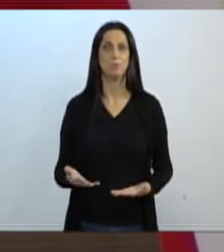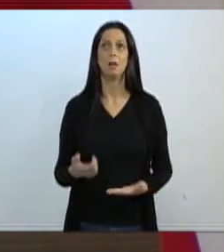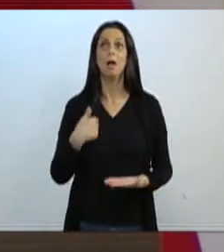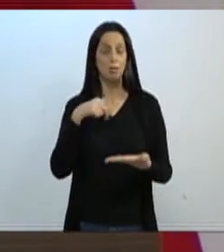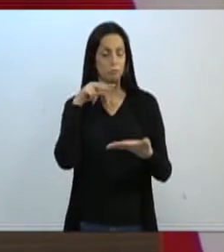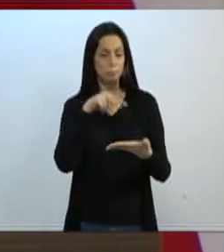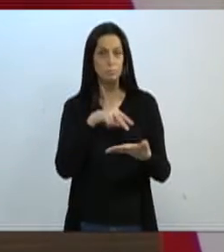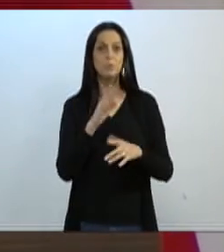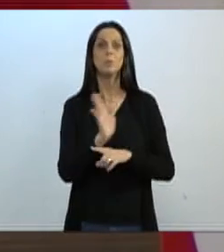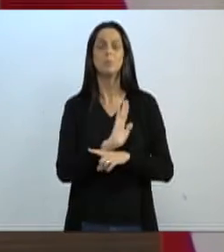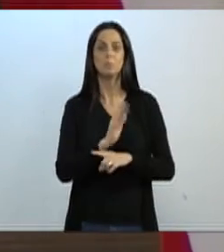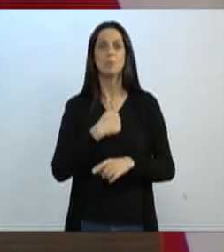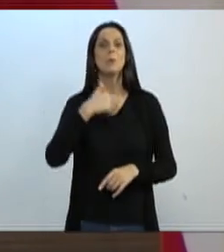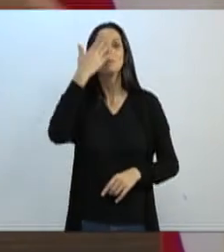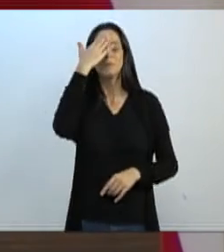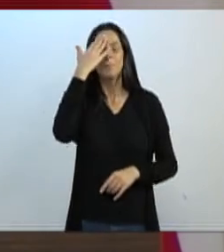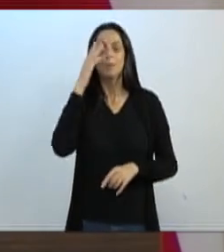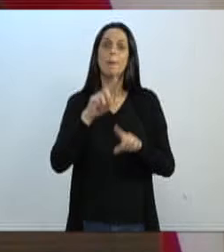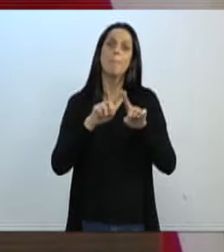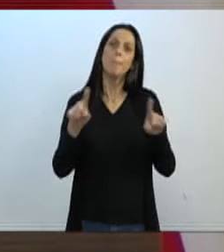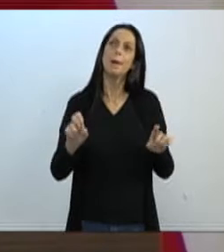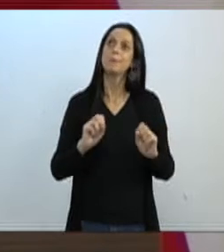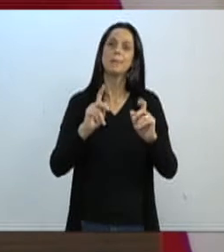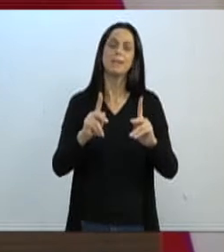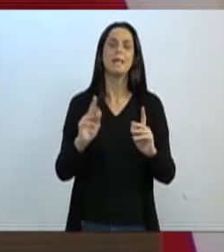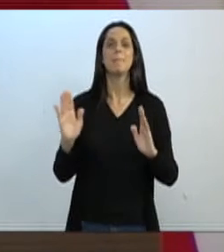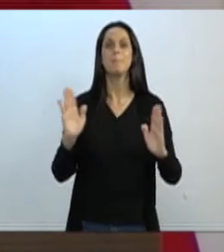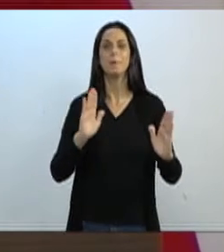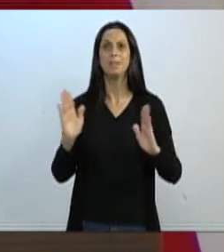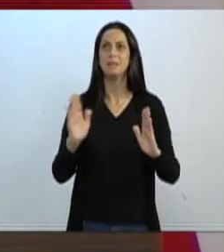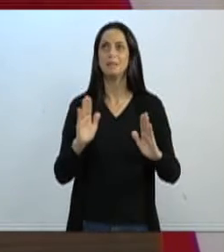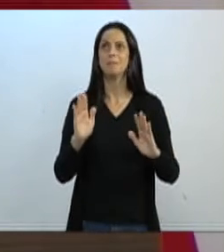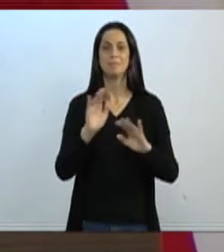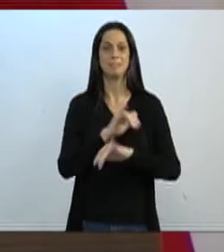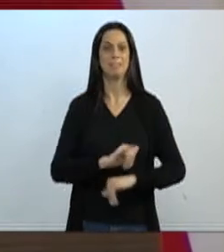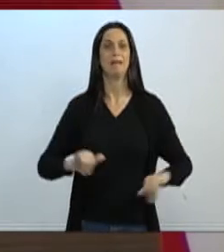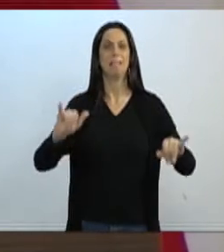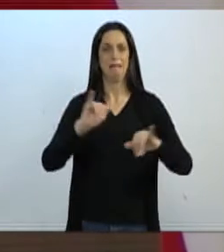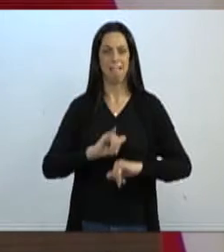vi esse vídeo, eu sei o é, mas é época de campanha. Gente, que vergonha.